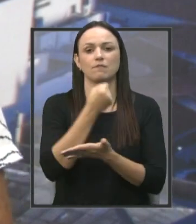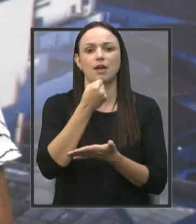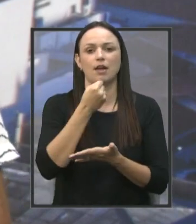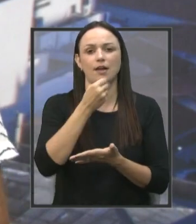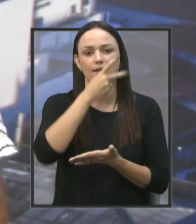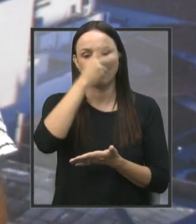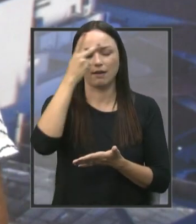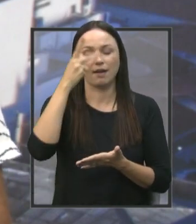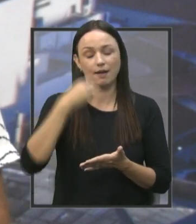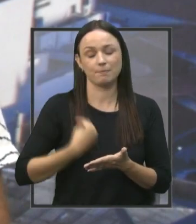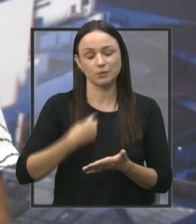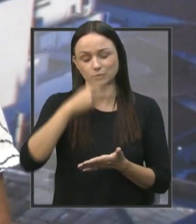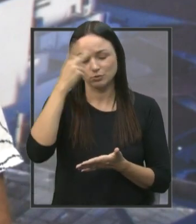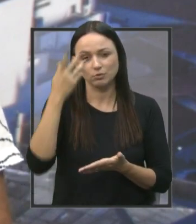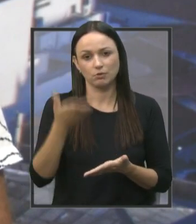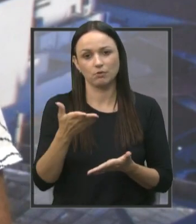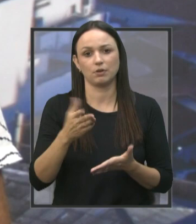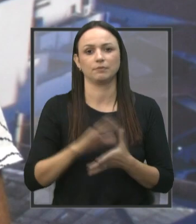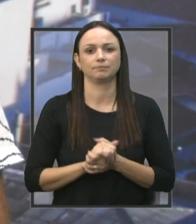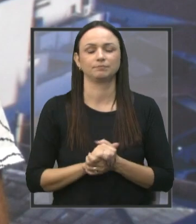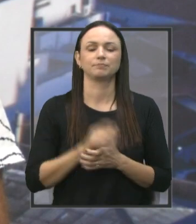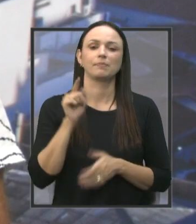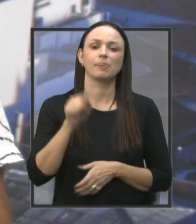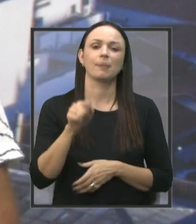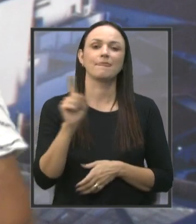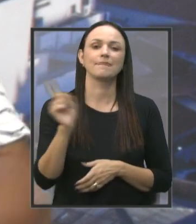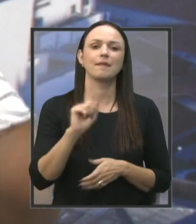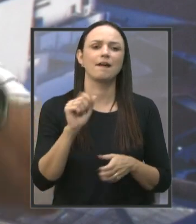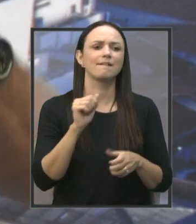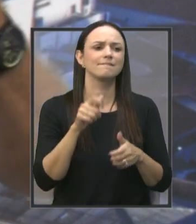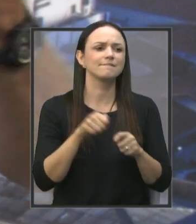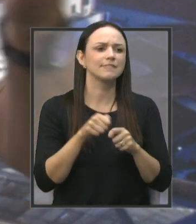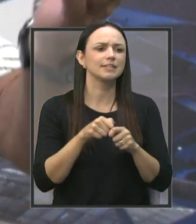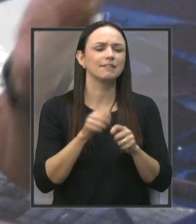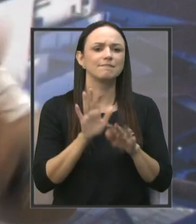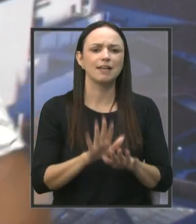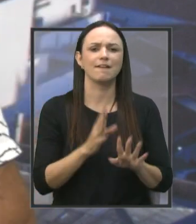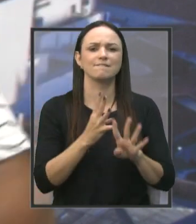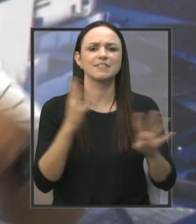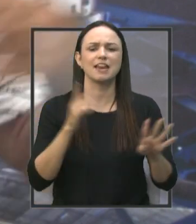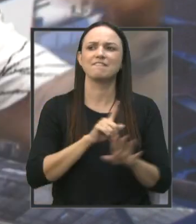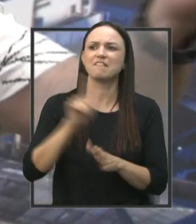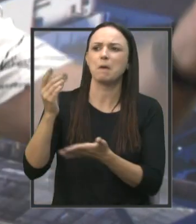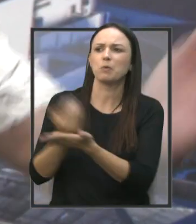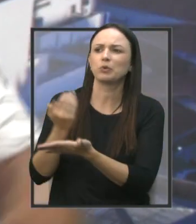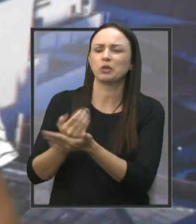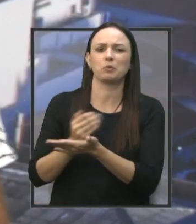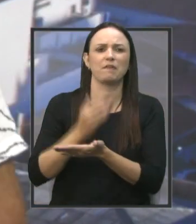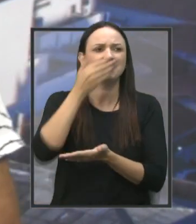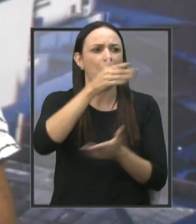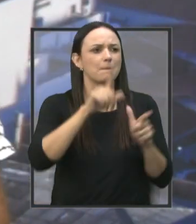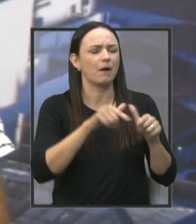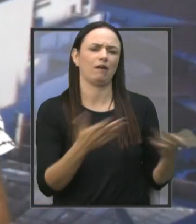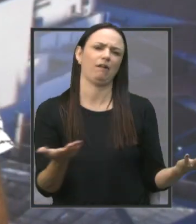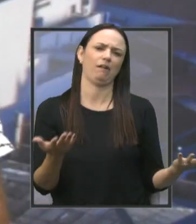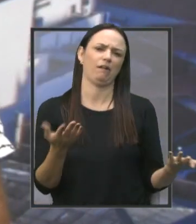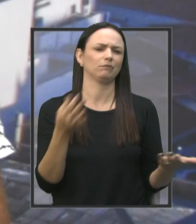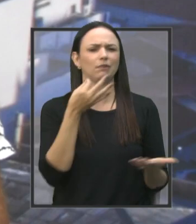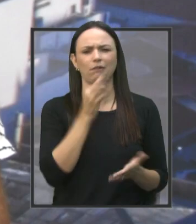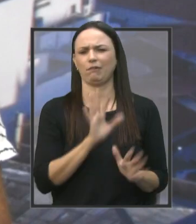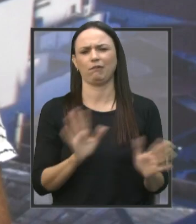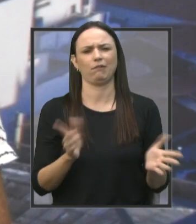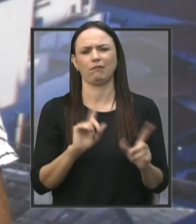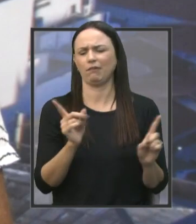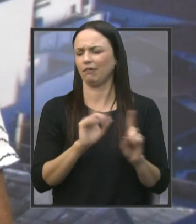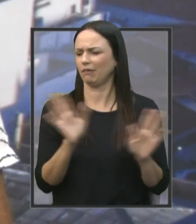paciente. Então, a luta nossa é essa, que você não tem que ficar numa fila, para ir para Botucatu, para ir para Bauru, isso é ridículo. Nossa